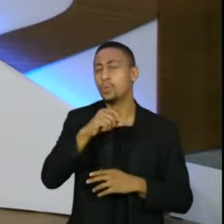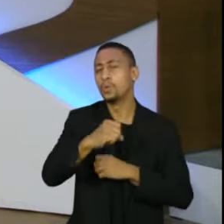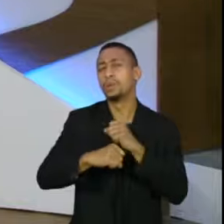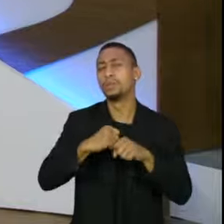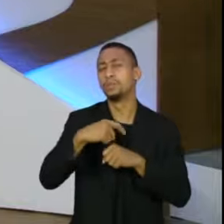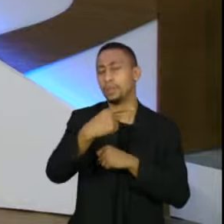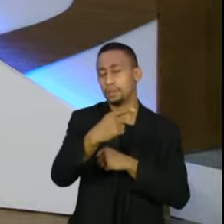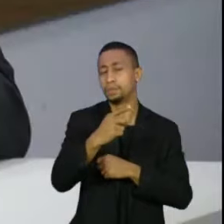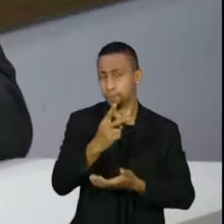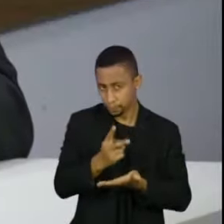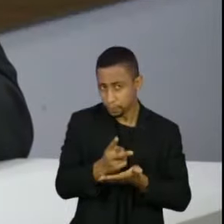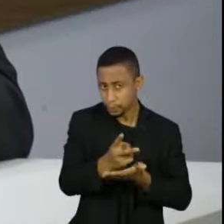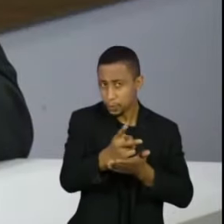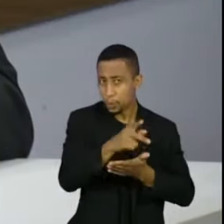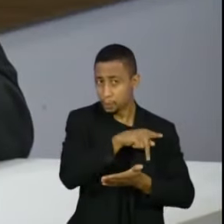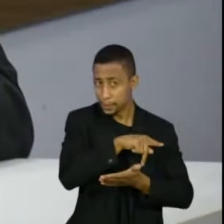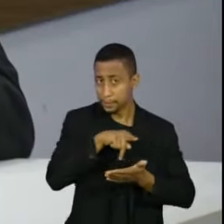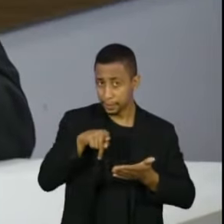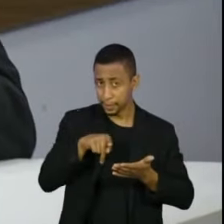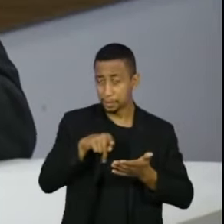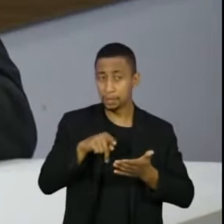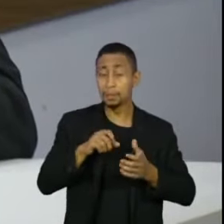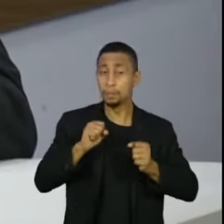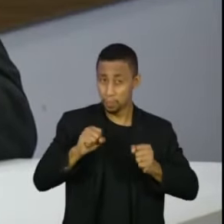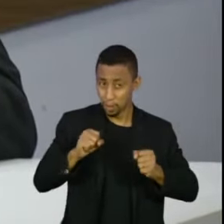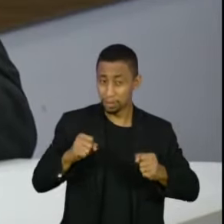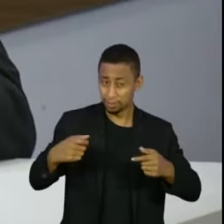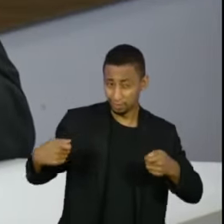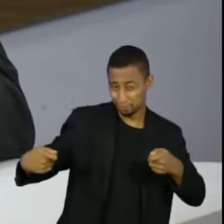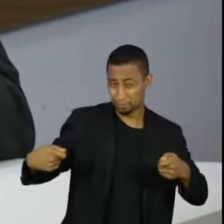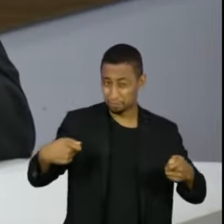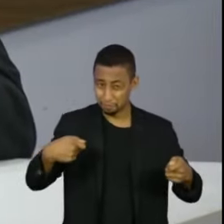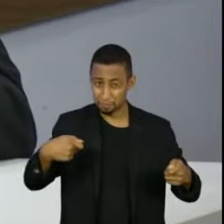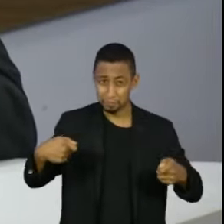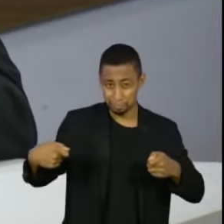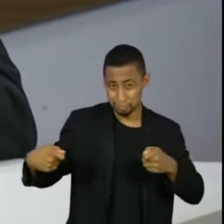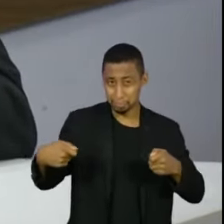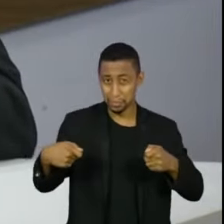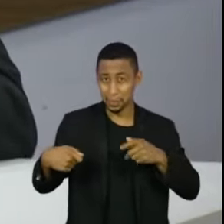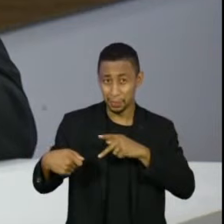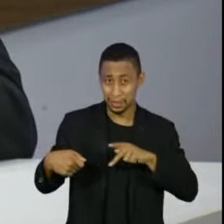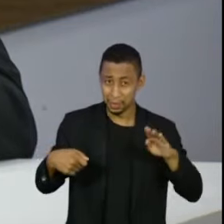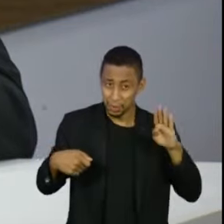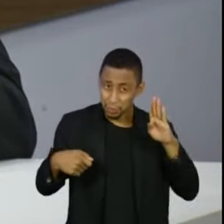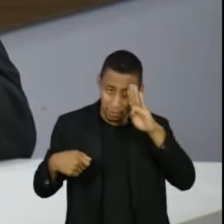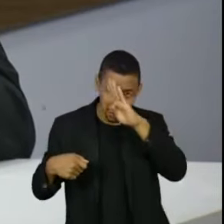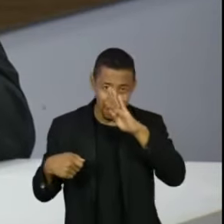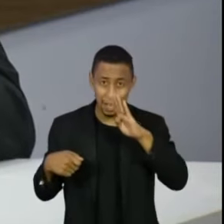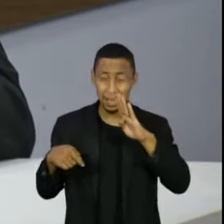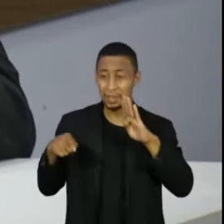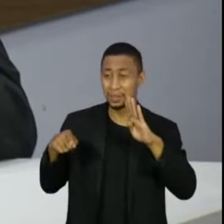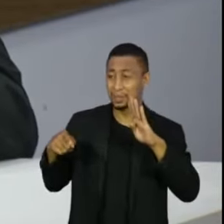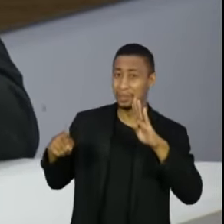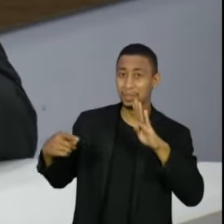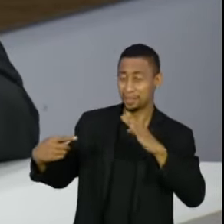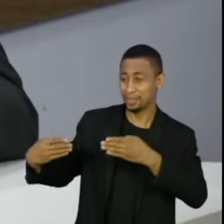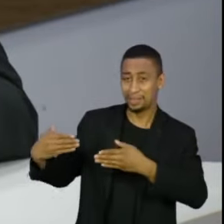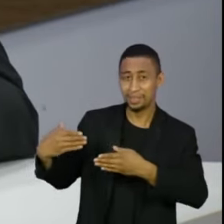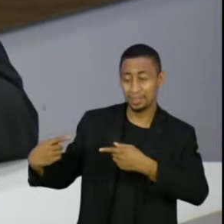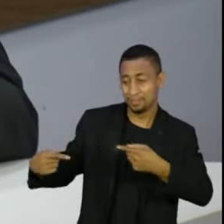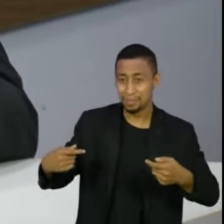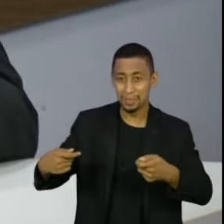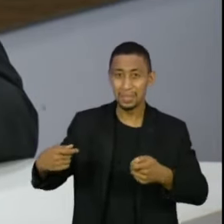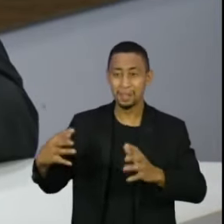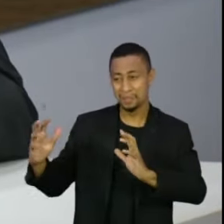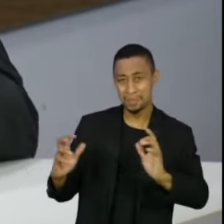nesse momento em que pode aflorar uma tensão dessa natureza. Como é o vê essas declarações do presidente da República? Essa é a primeira pergunta. E a segunda